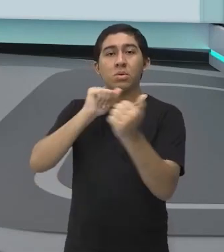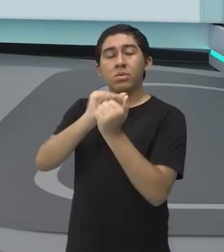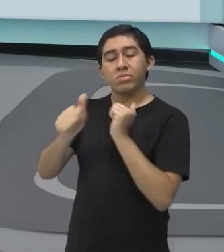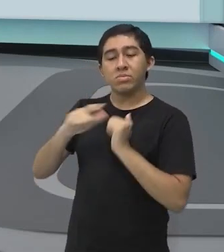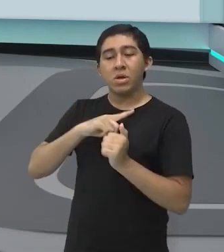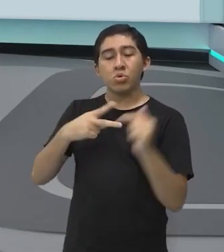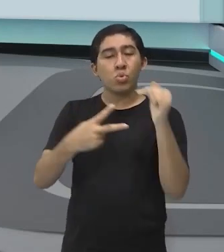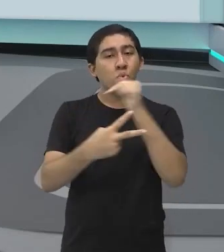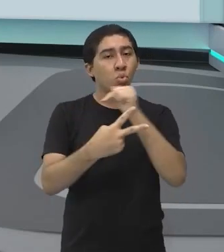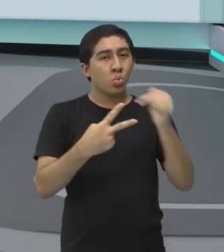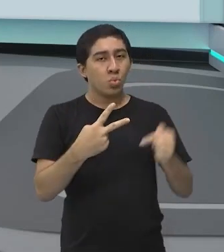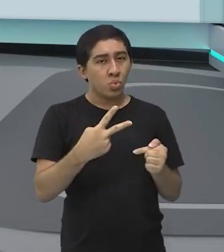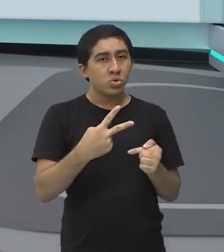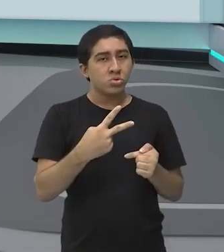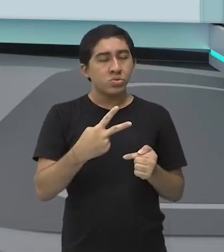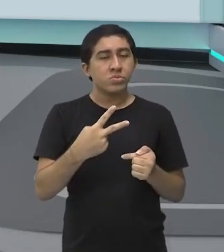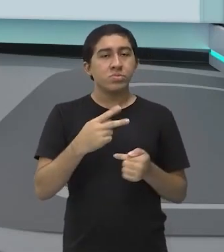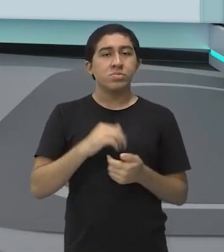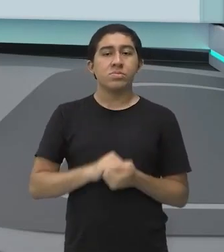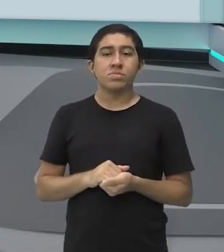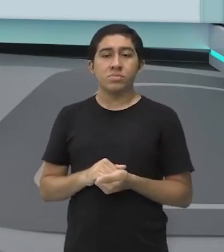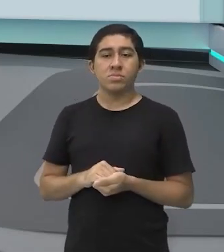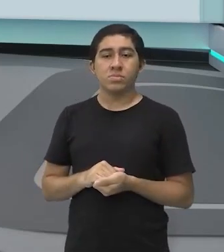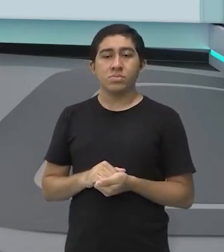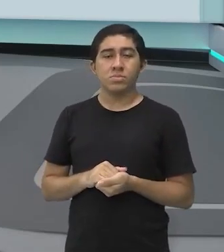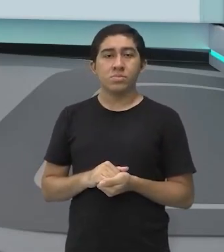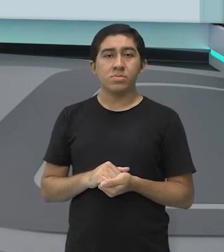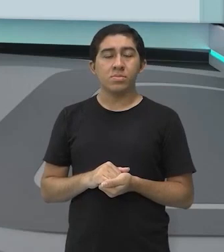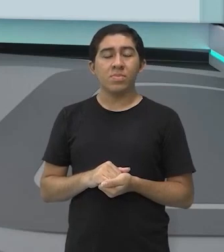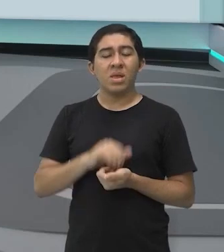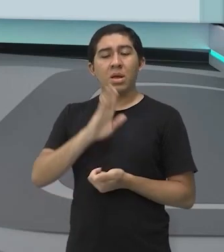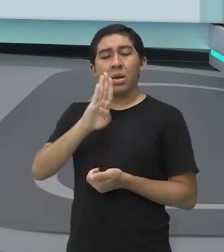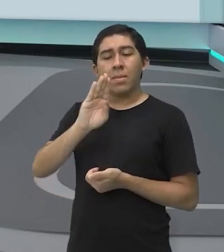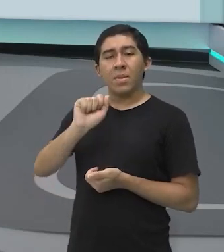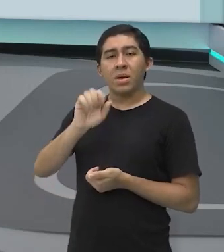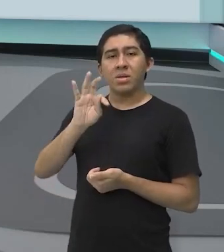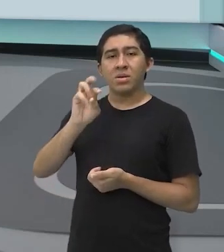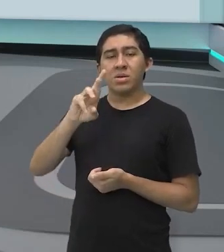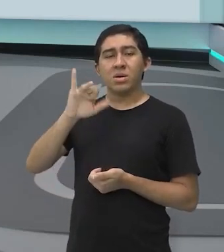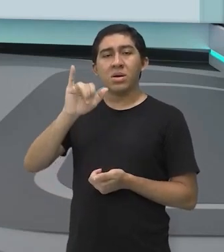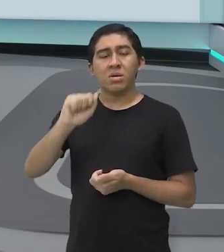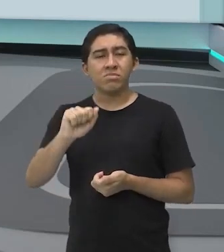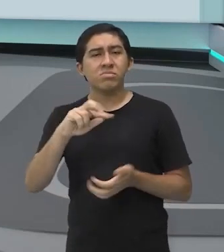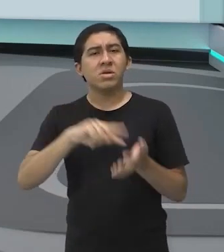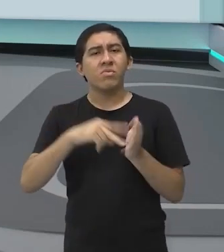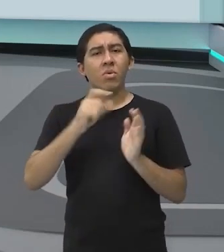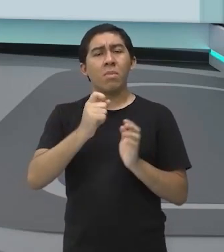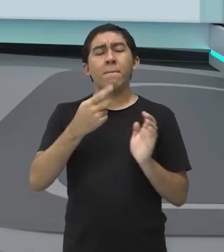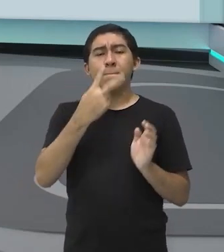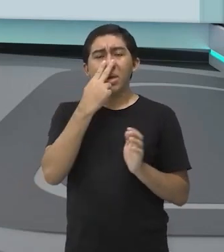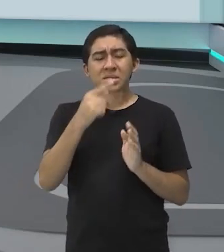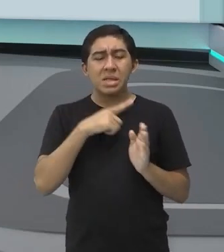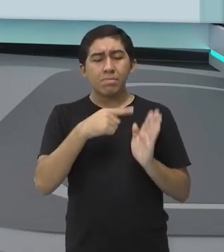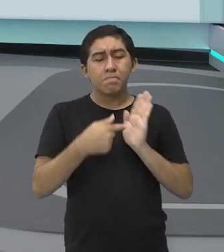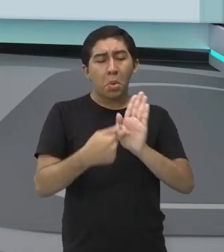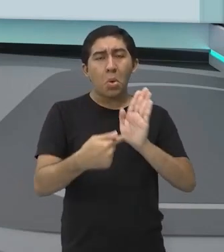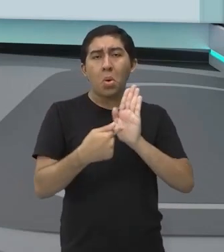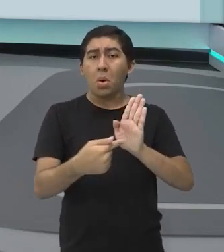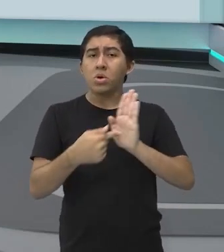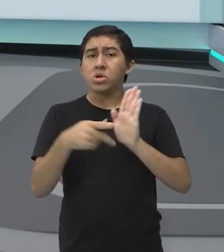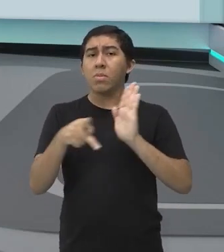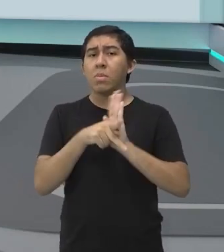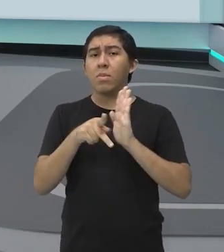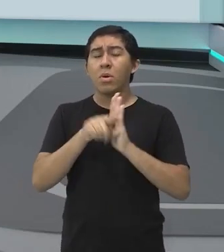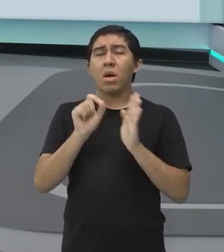duas baterias de 1 minuto cada. Quando eu digo duas baterias, são duas apresentações de 1 minuto cada, pra ele